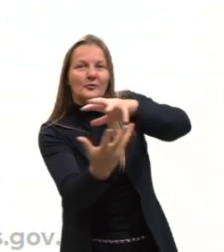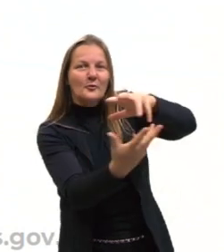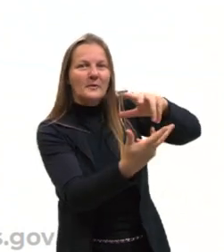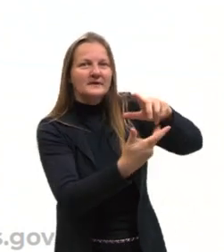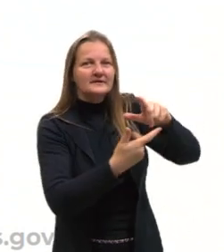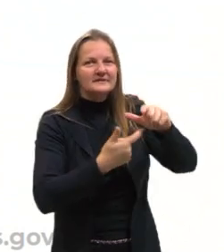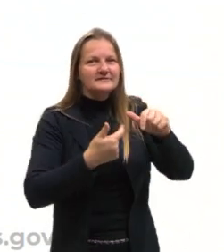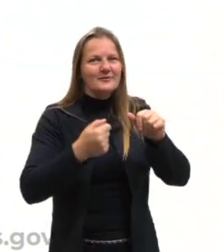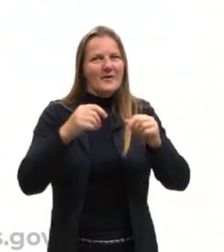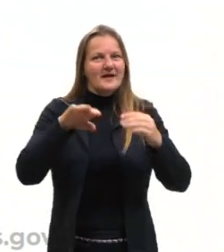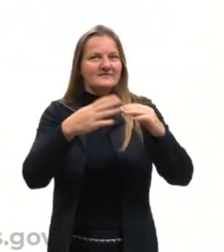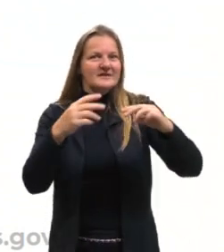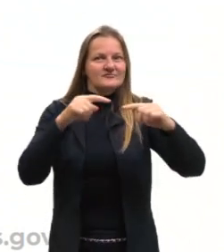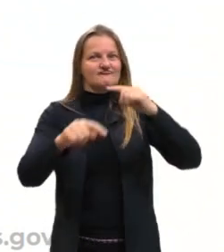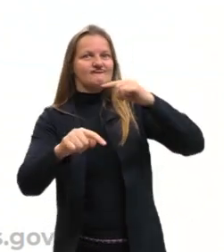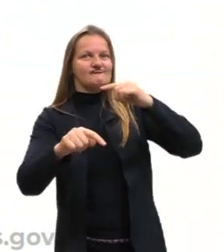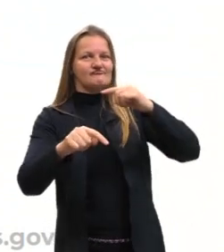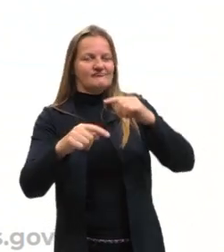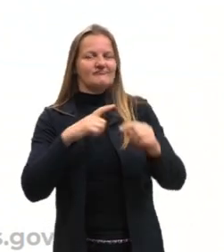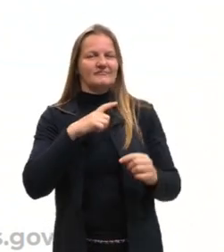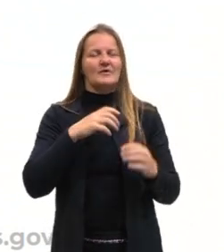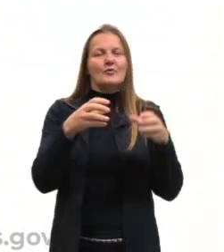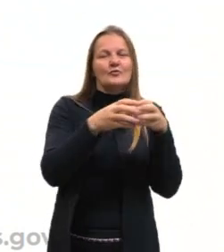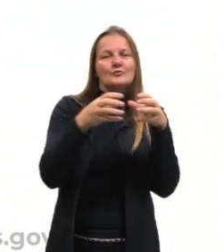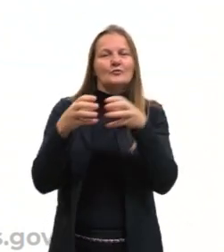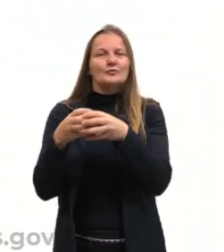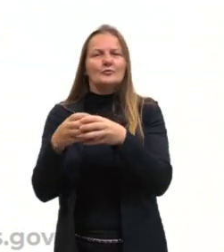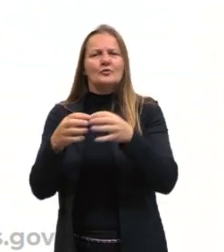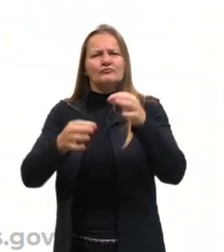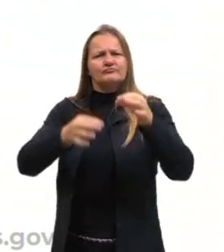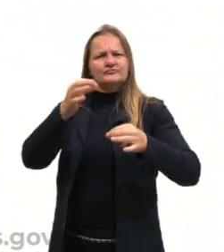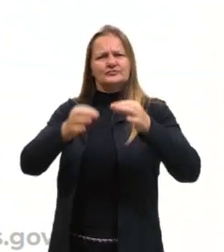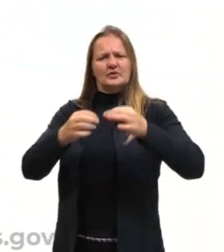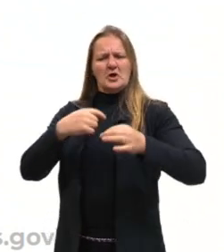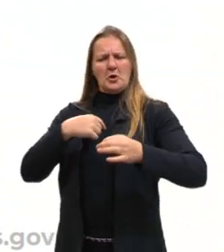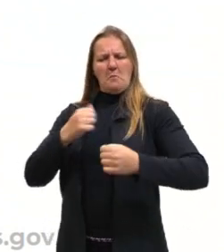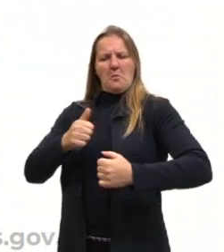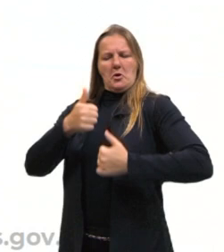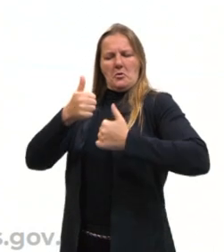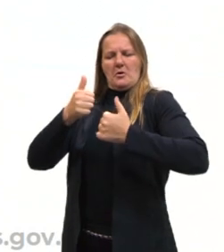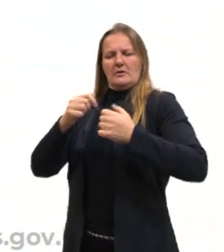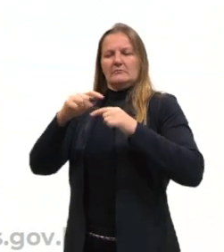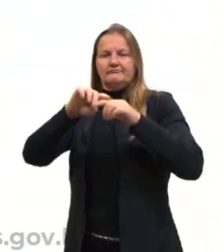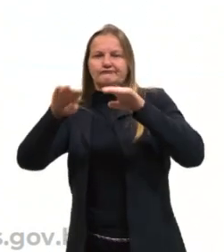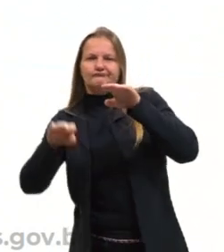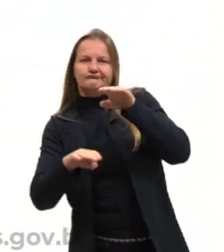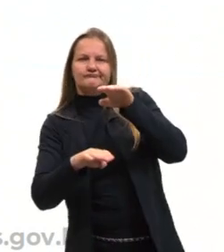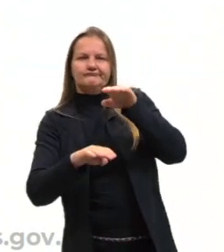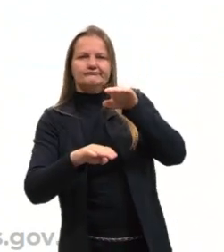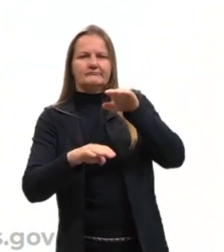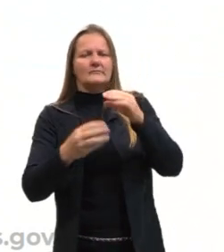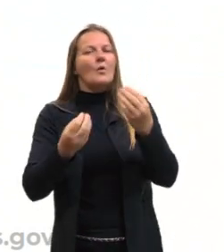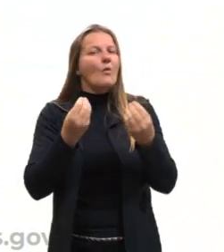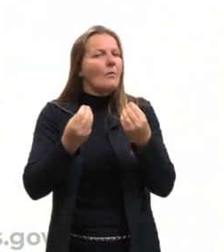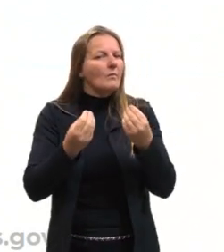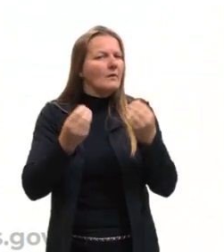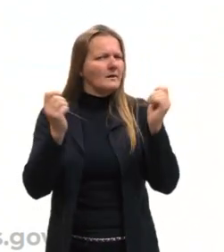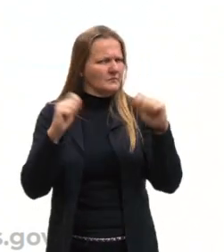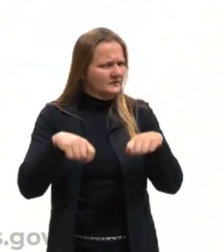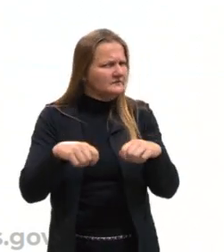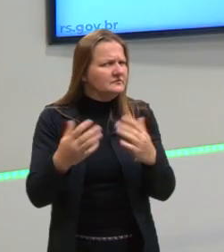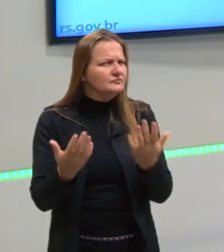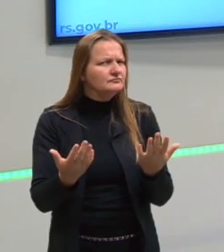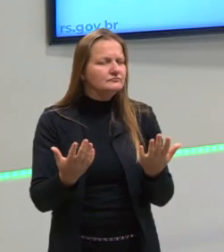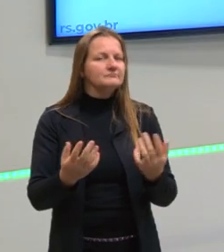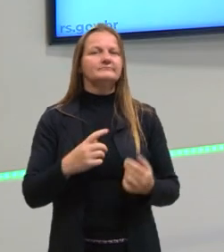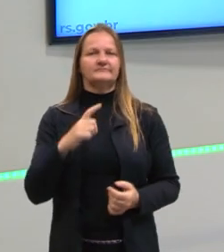justificativa para que um grupo ou grupo julgue outras culturas considerando-as inferiores? Como é que é essa